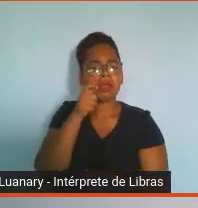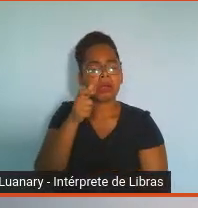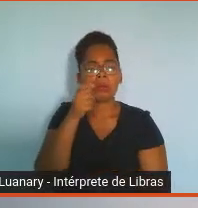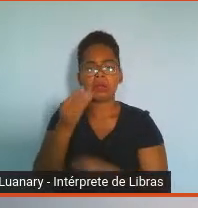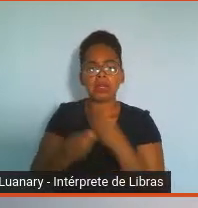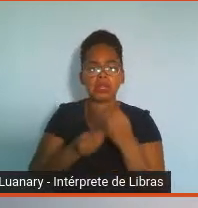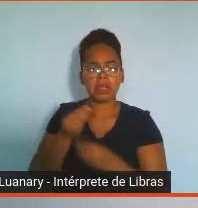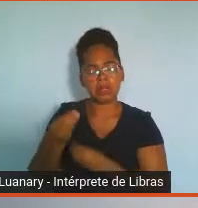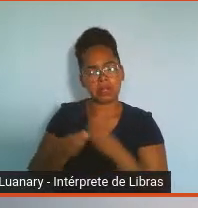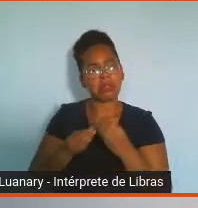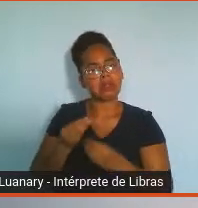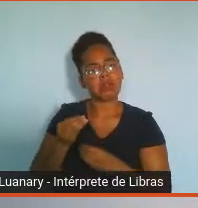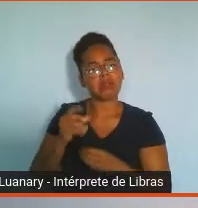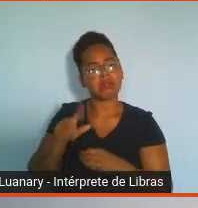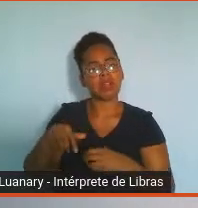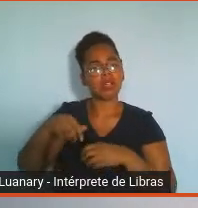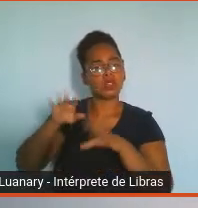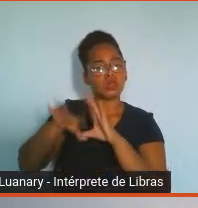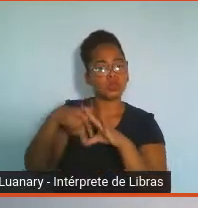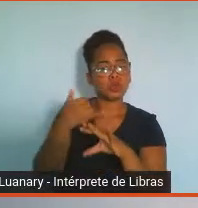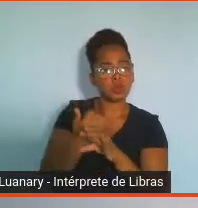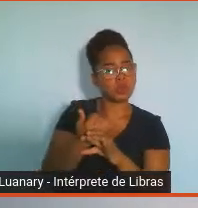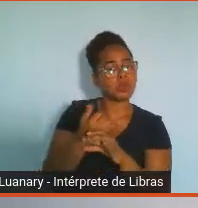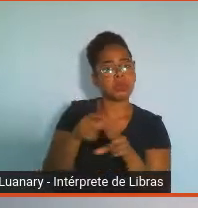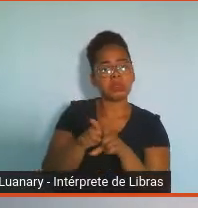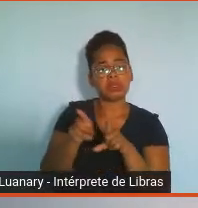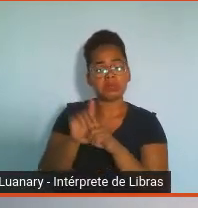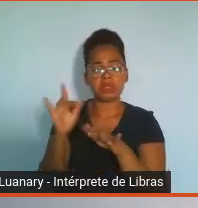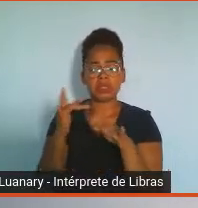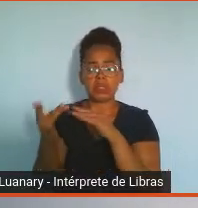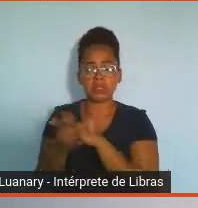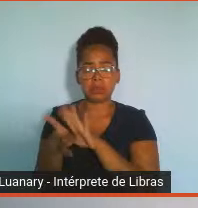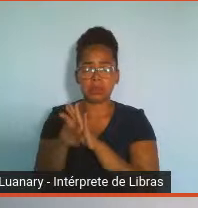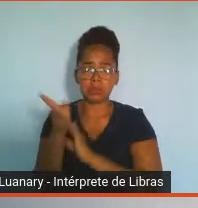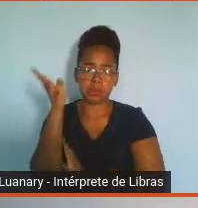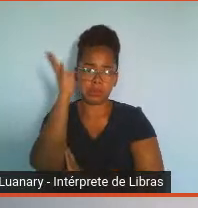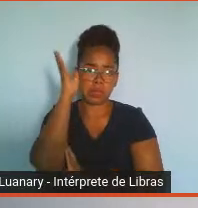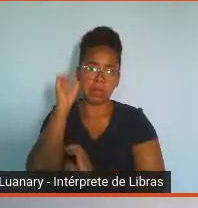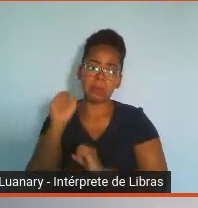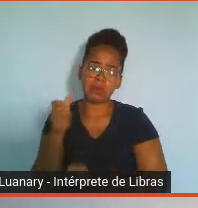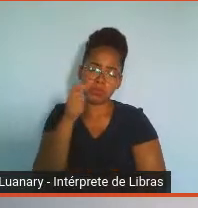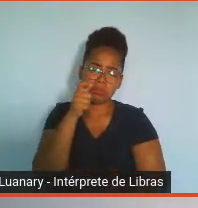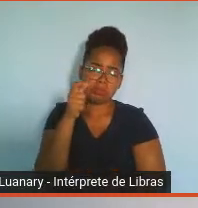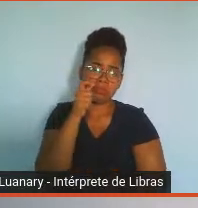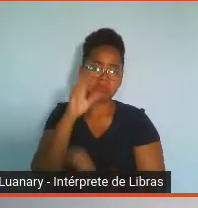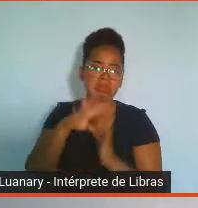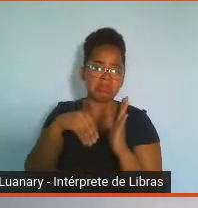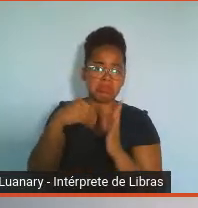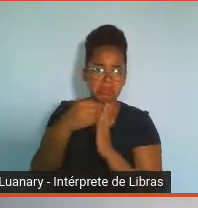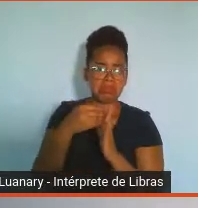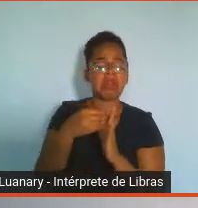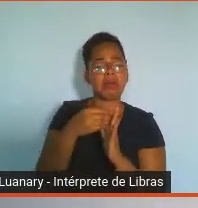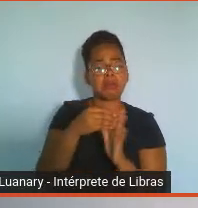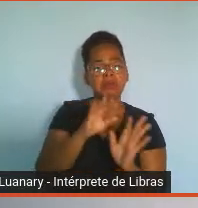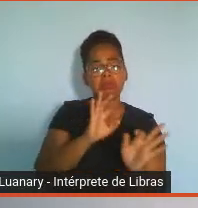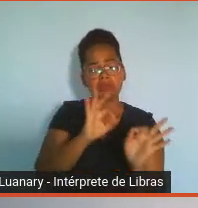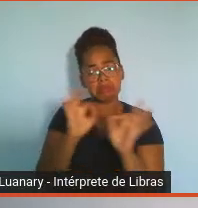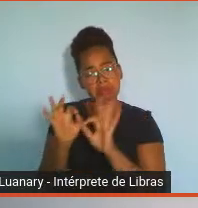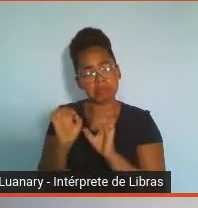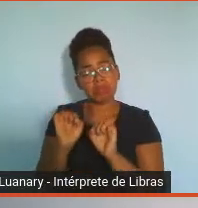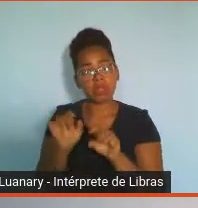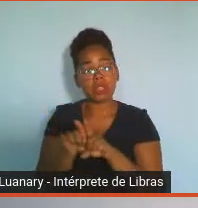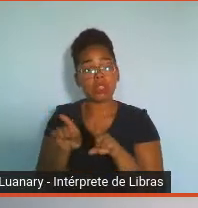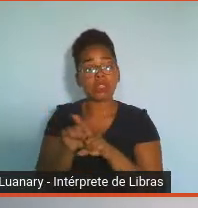aqui no nosso portal, e nas redes sociais das unidades. Nesse momento, todos os contatos com relacionamento com empresas